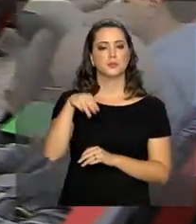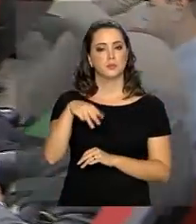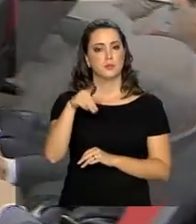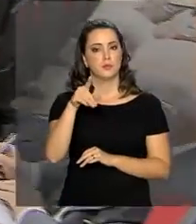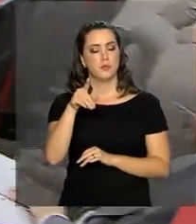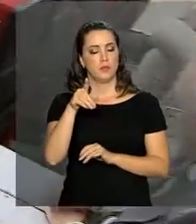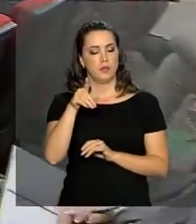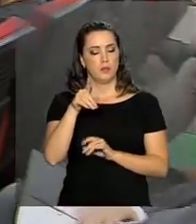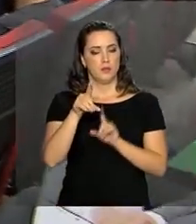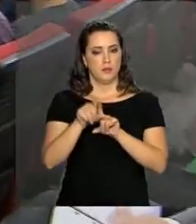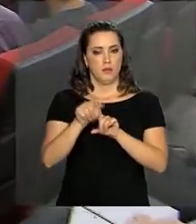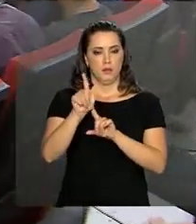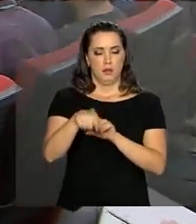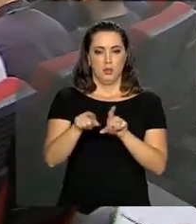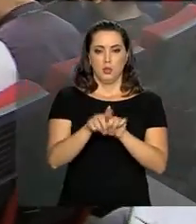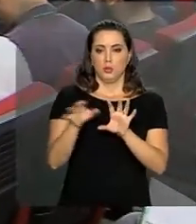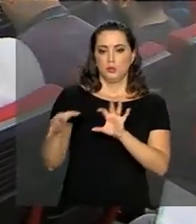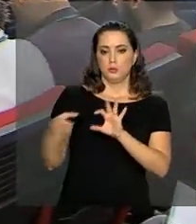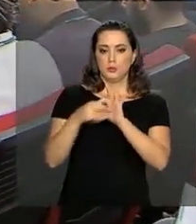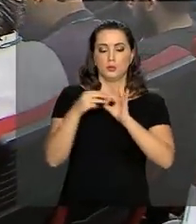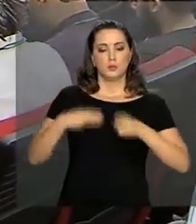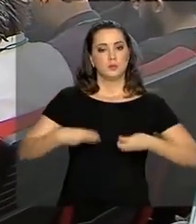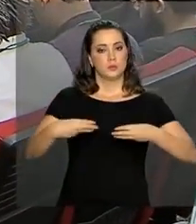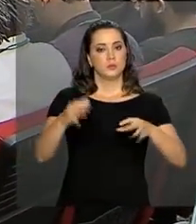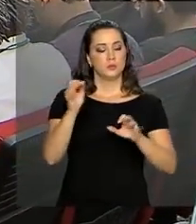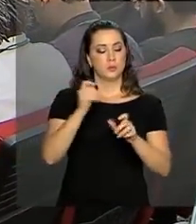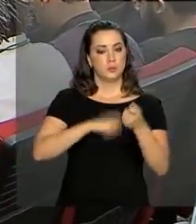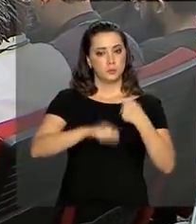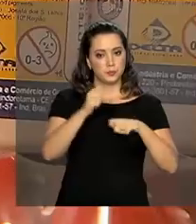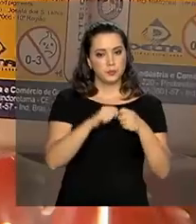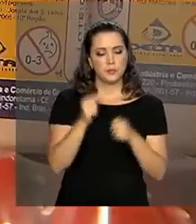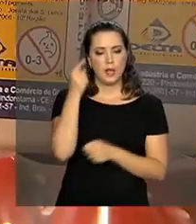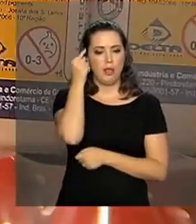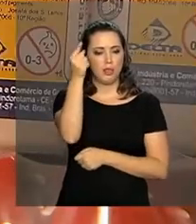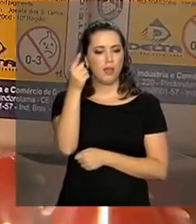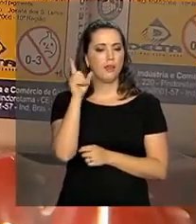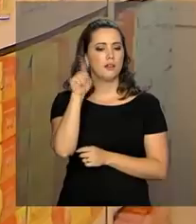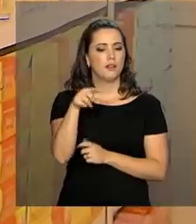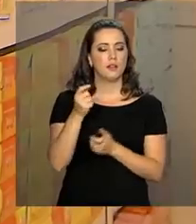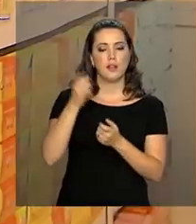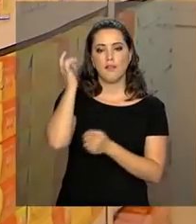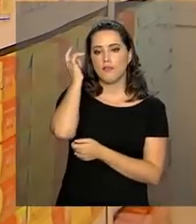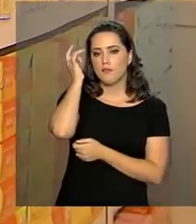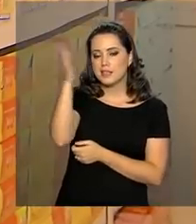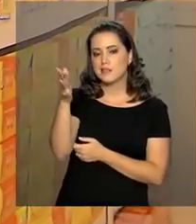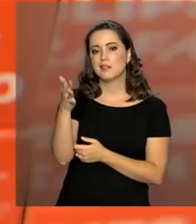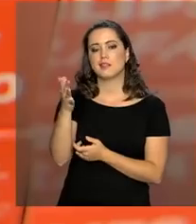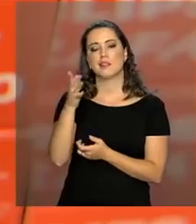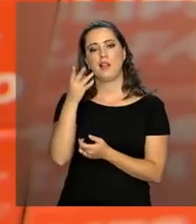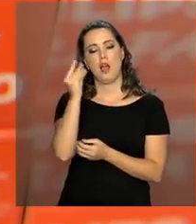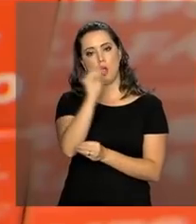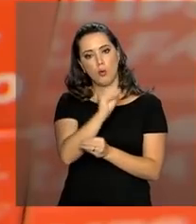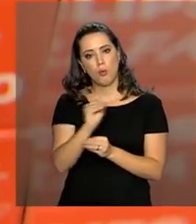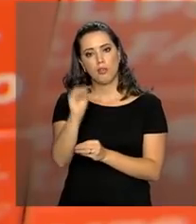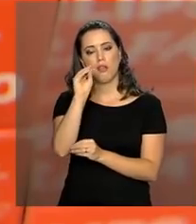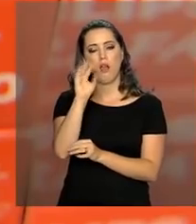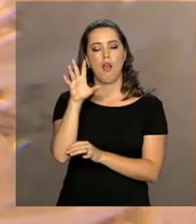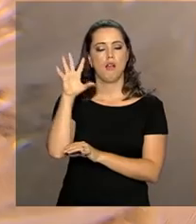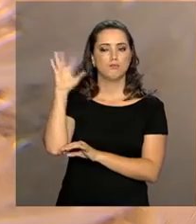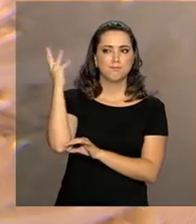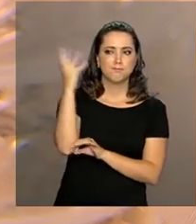e Gestão, em parceria com o Ministério da Fazenda. A ideia é gerar praticidade, sustentabilidade,